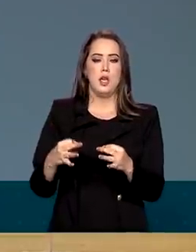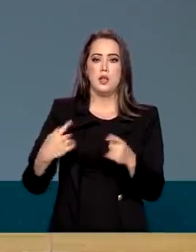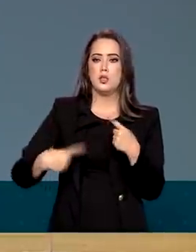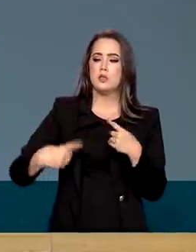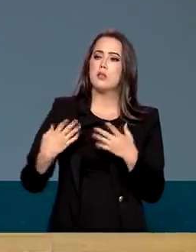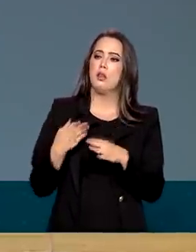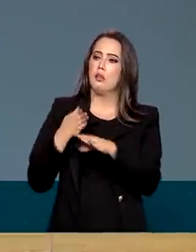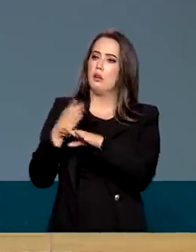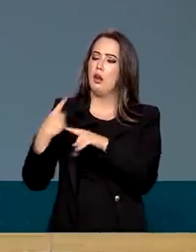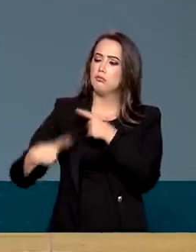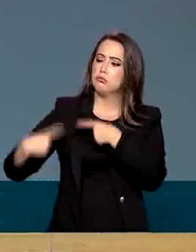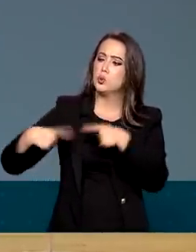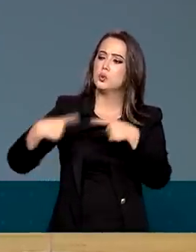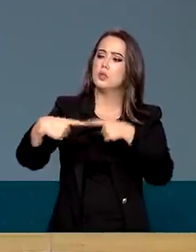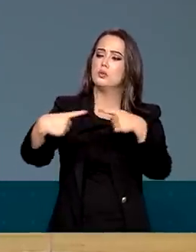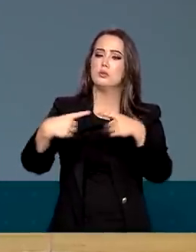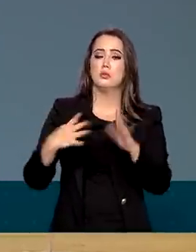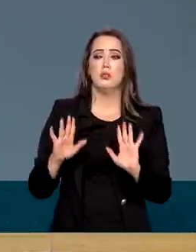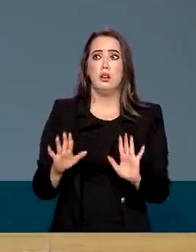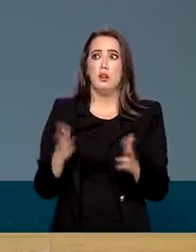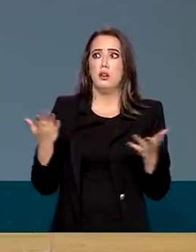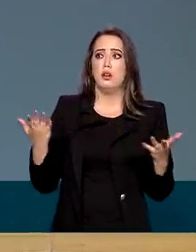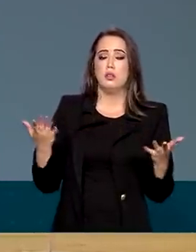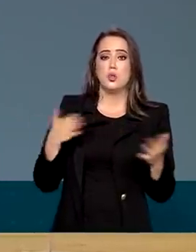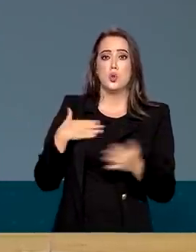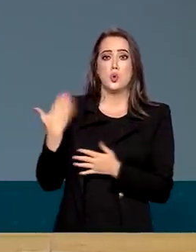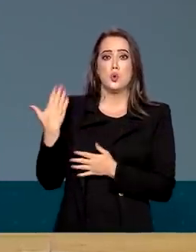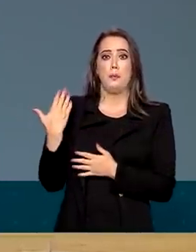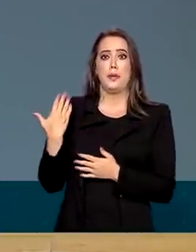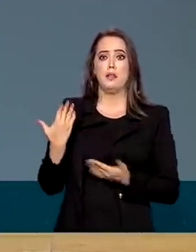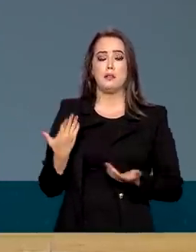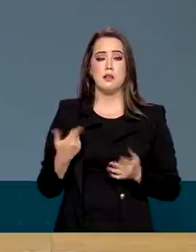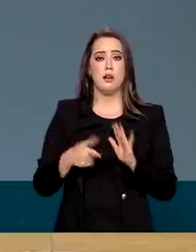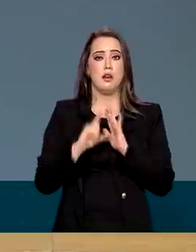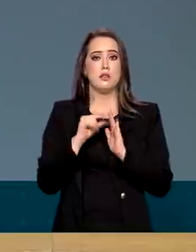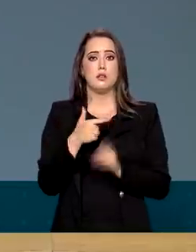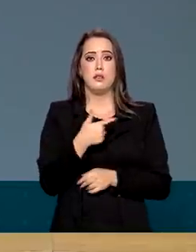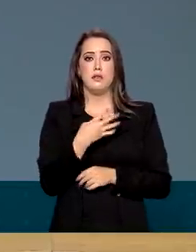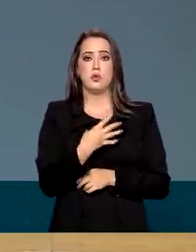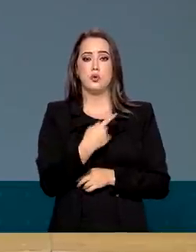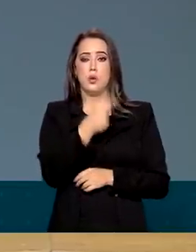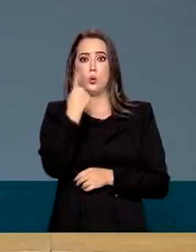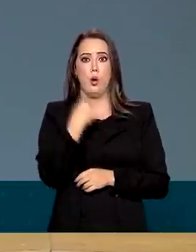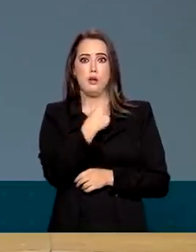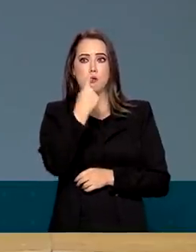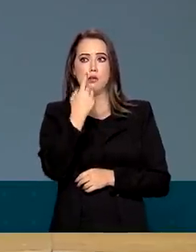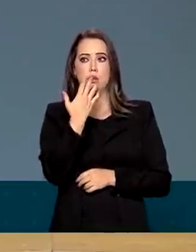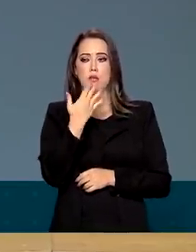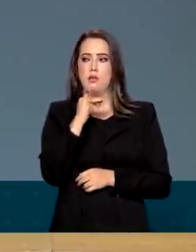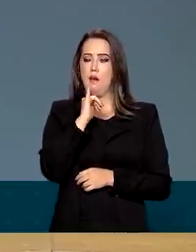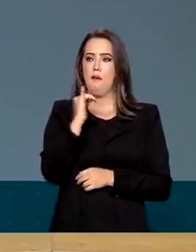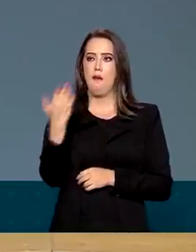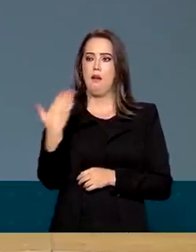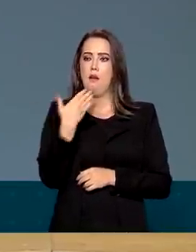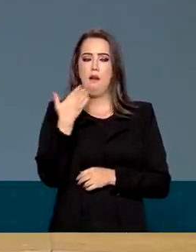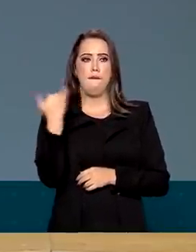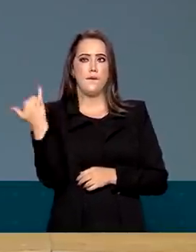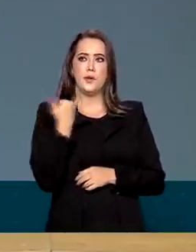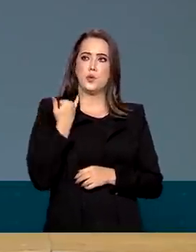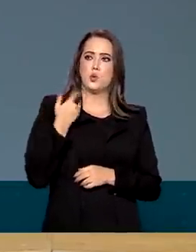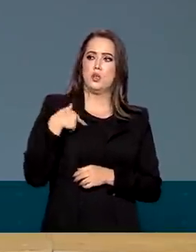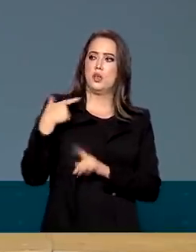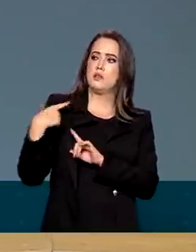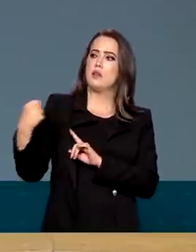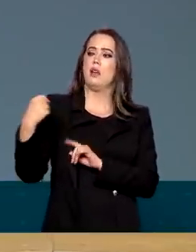repente, 24 horas antes de mandar o precatório para lá, olha, nós vamos sair. Eu disse, mas por quê? Nós não fizemos tudo certo?